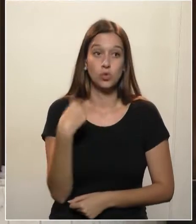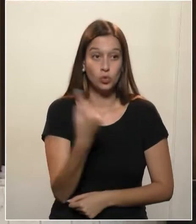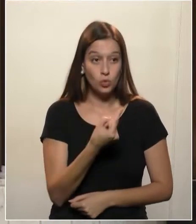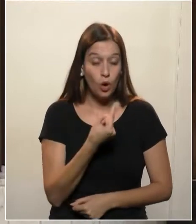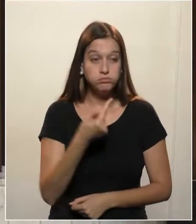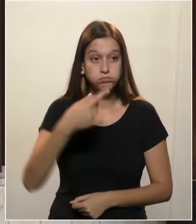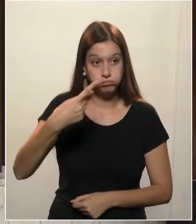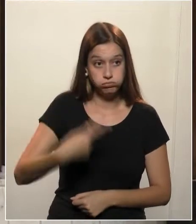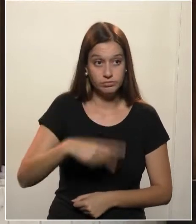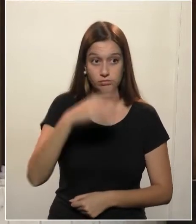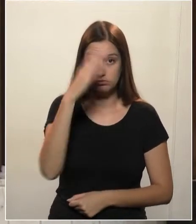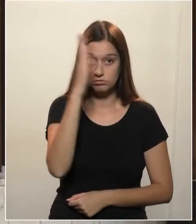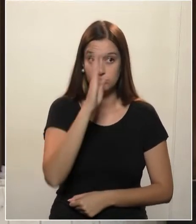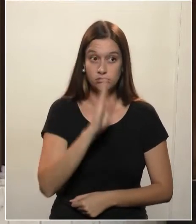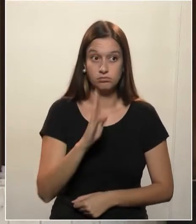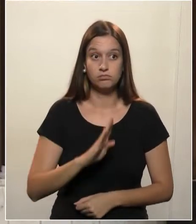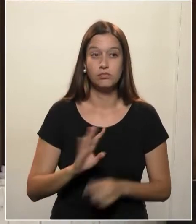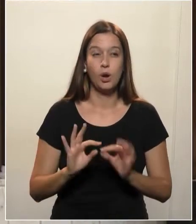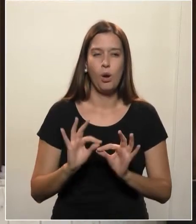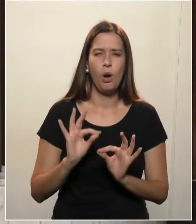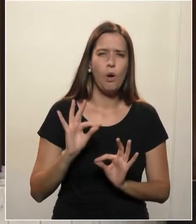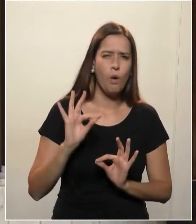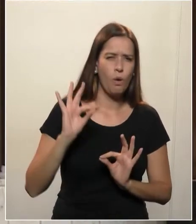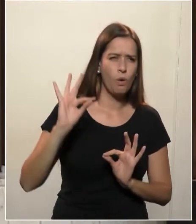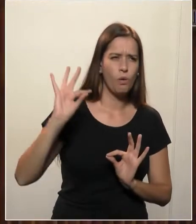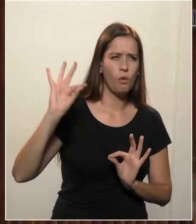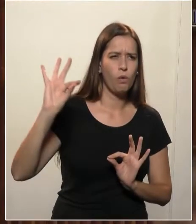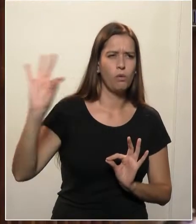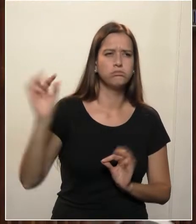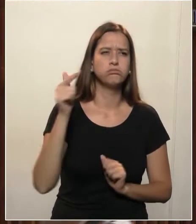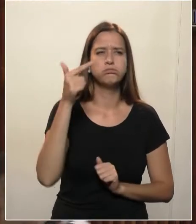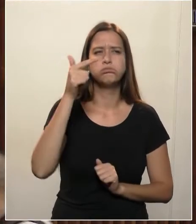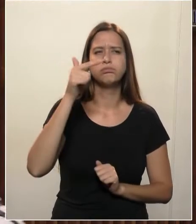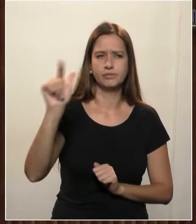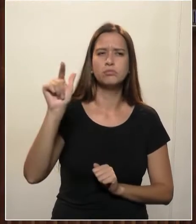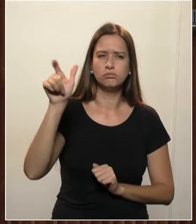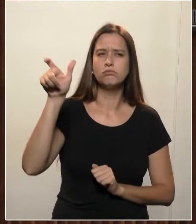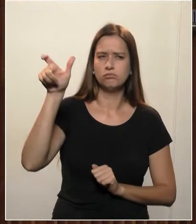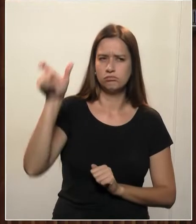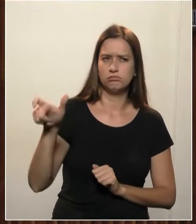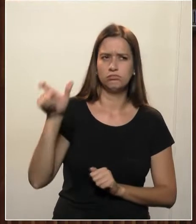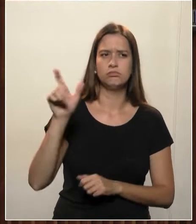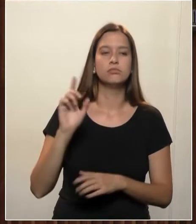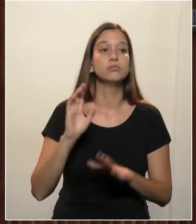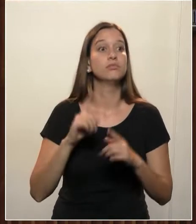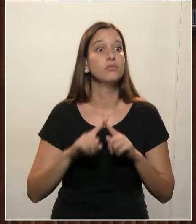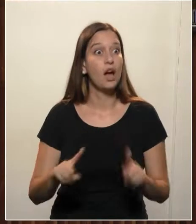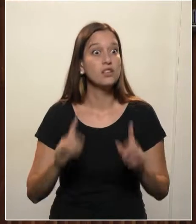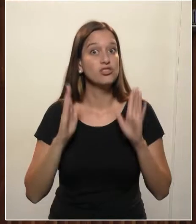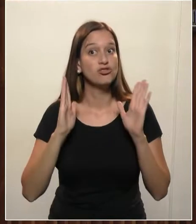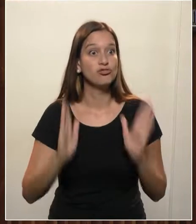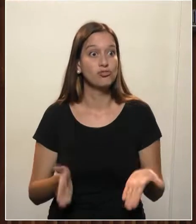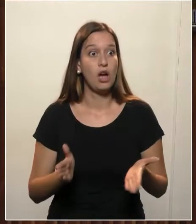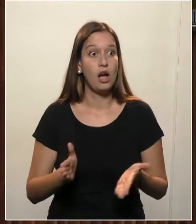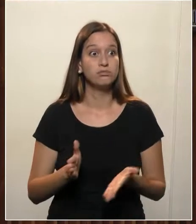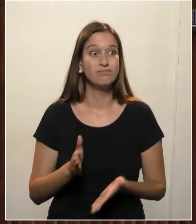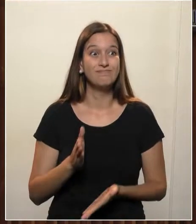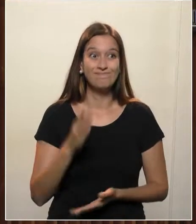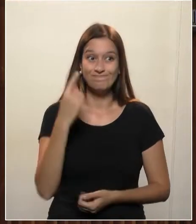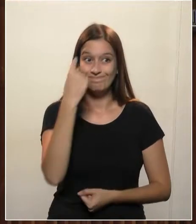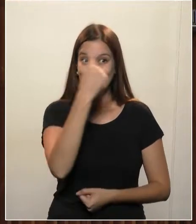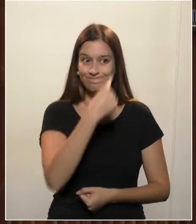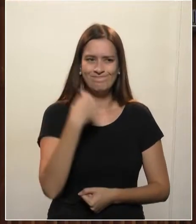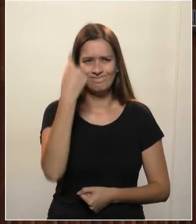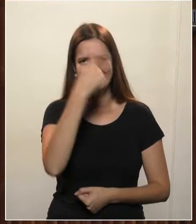dedicando essas últimas horas, esses últimos dias, para bater a cabeça, porque nós